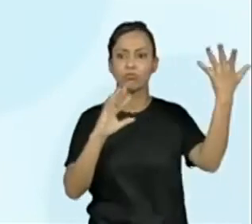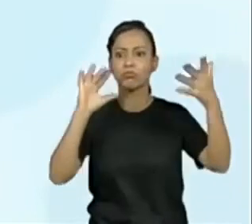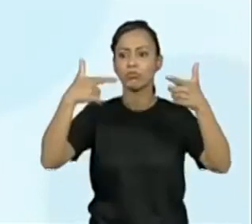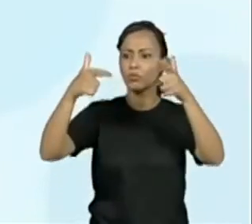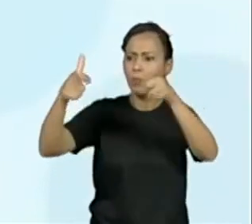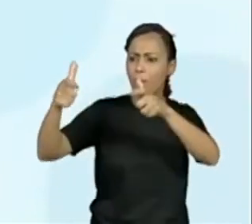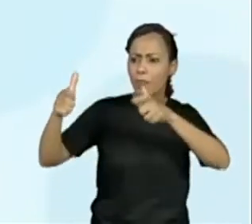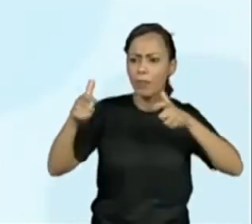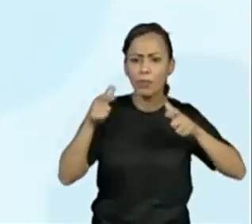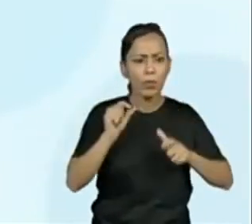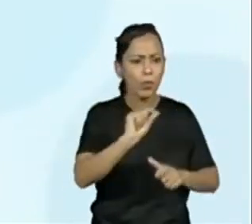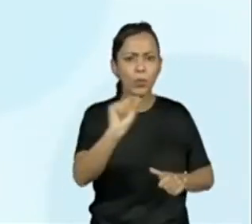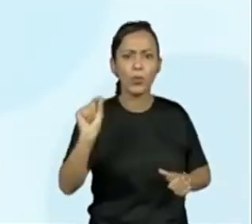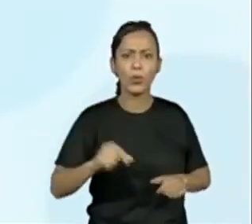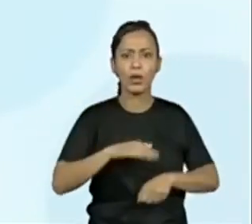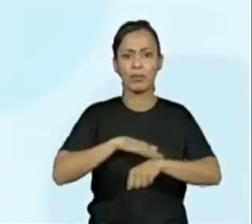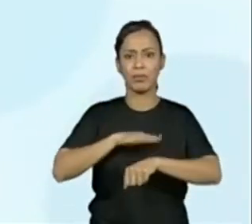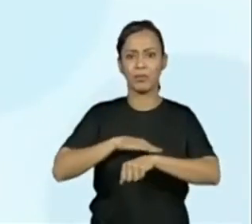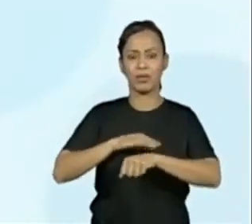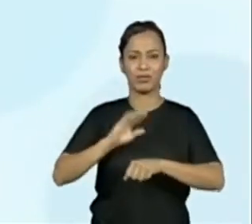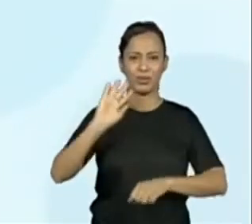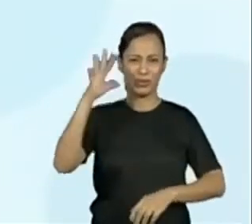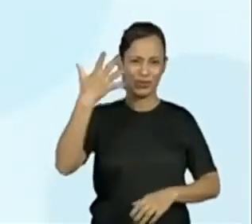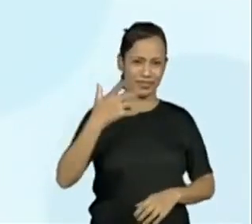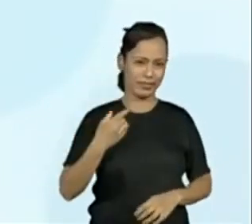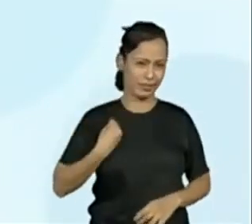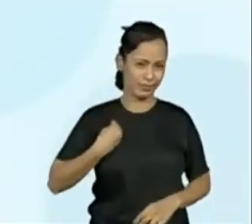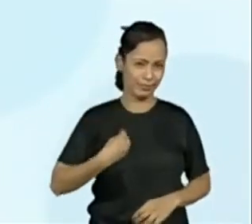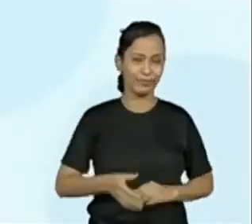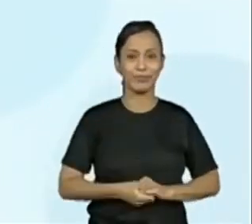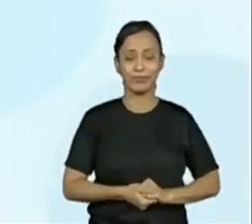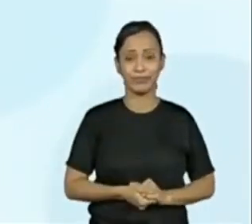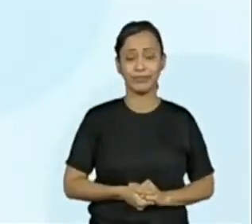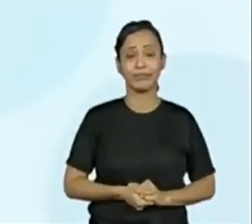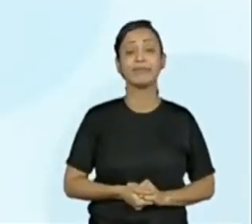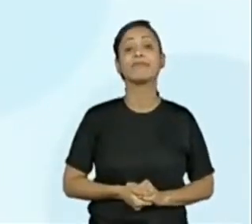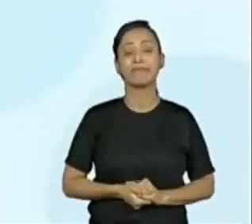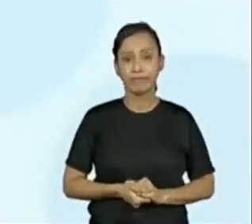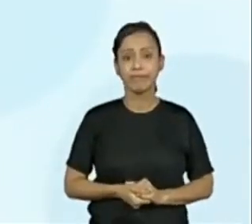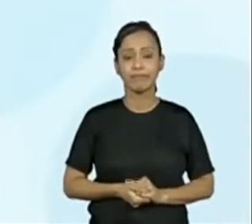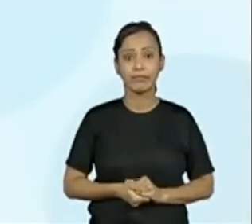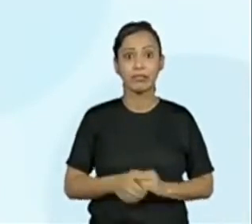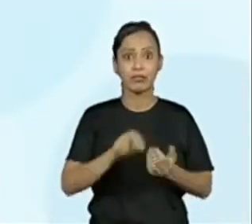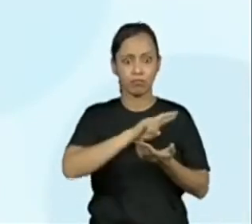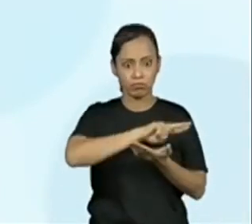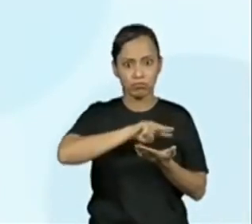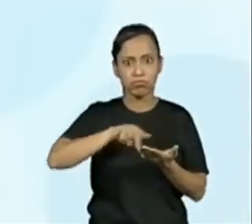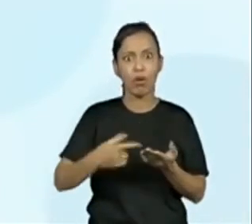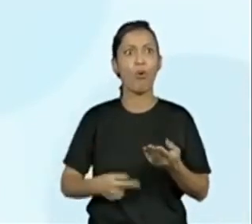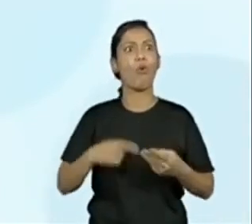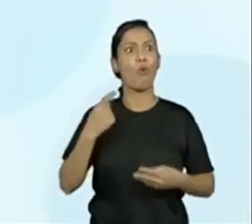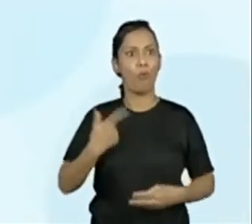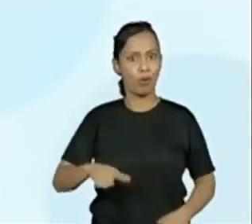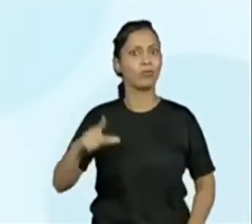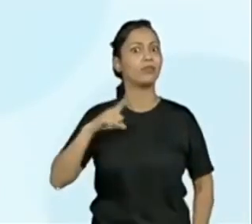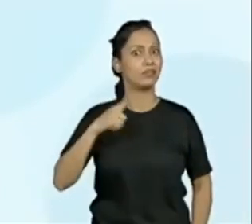local e momento, tempo da ocorrência do fato, assunto comentado. E temos mais algumas.